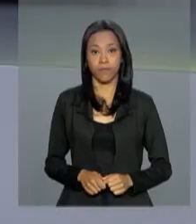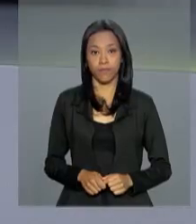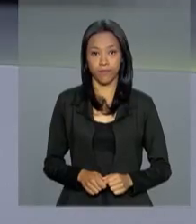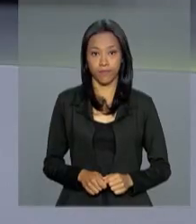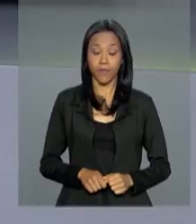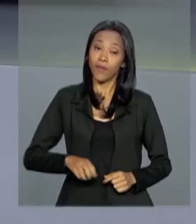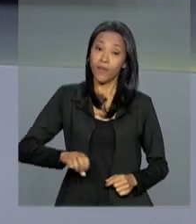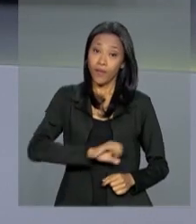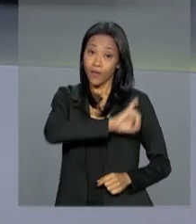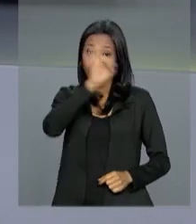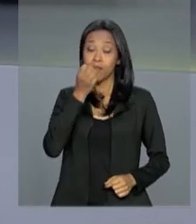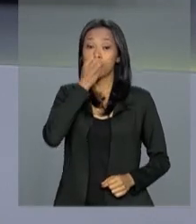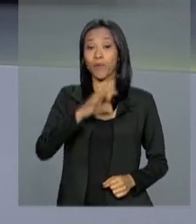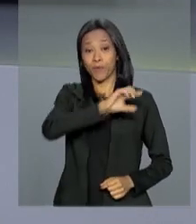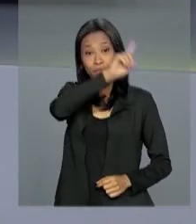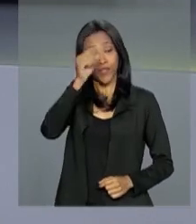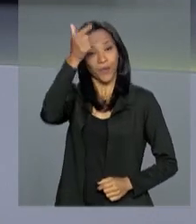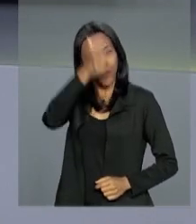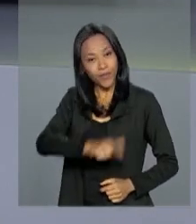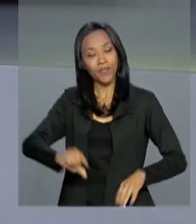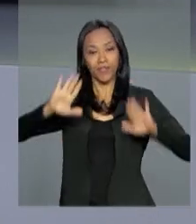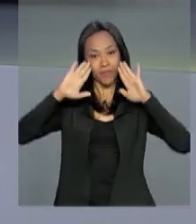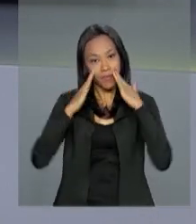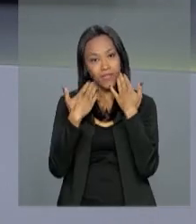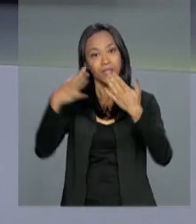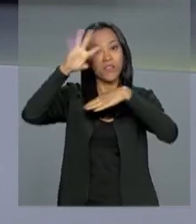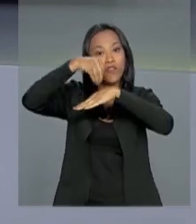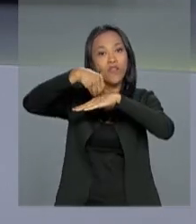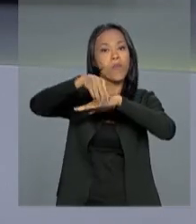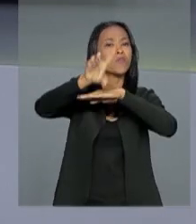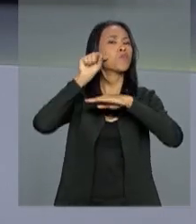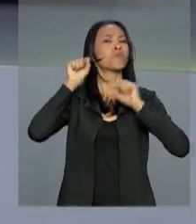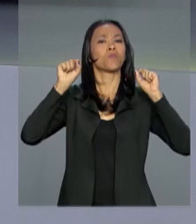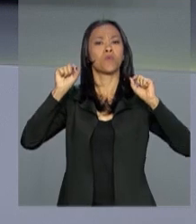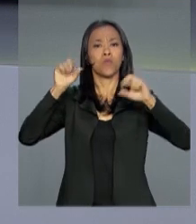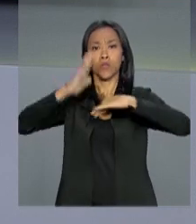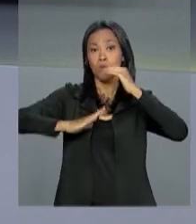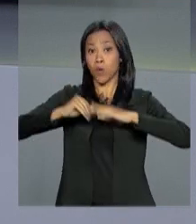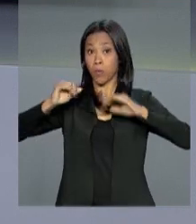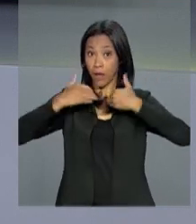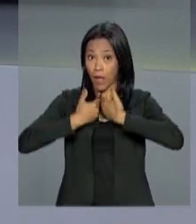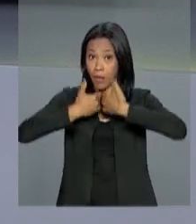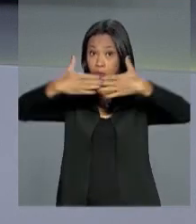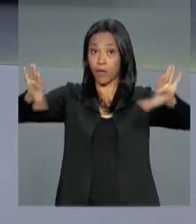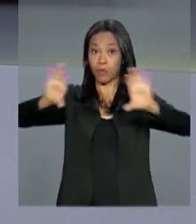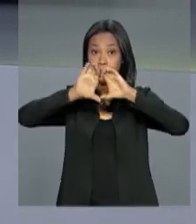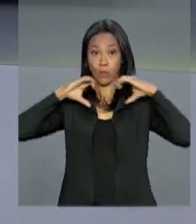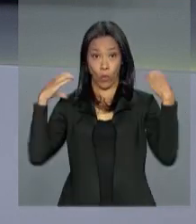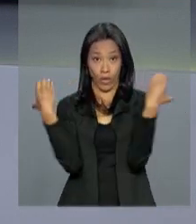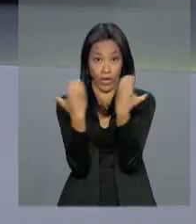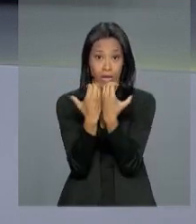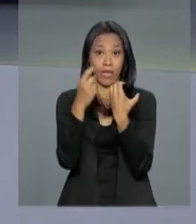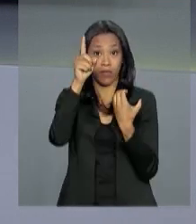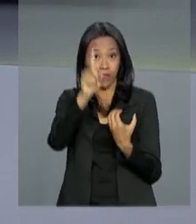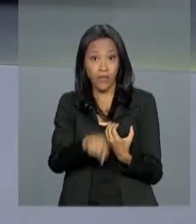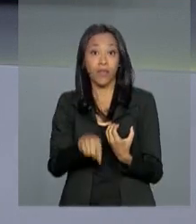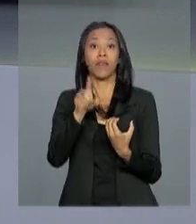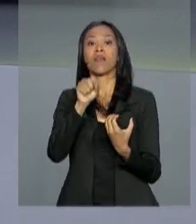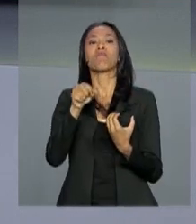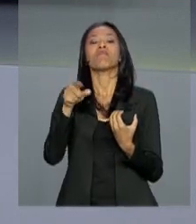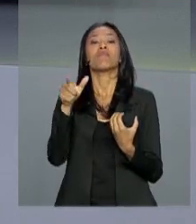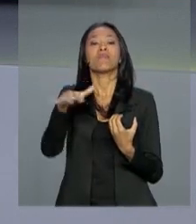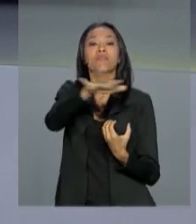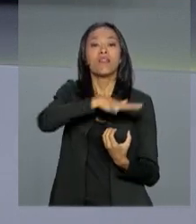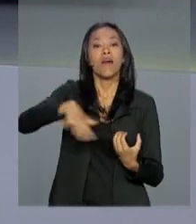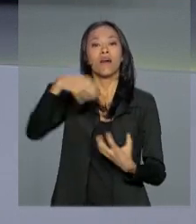Olá, bom dia. Voltamos com informações sobre a abertura do 28º Congresso da Federação Nacional da Distribuição de